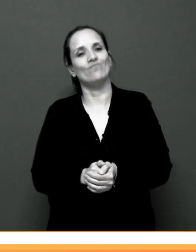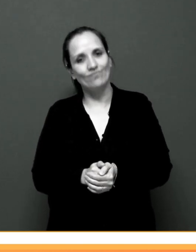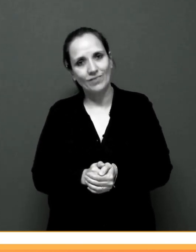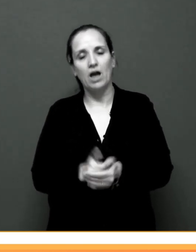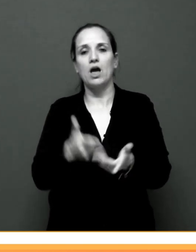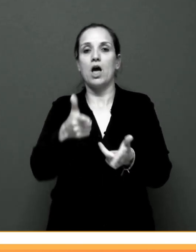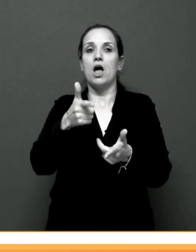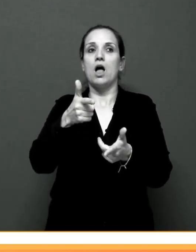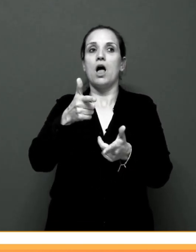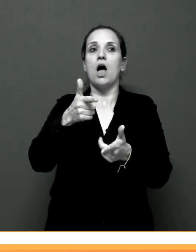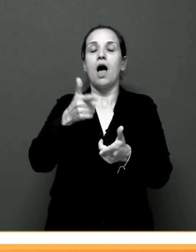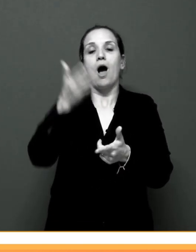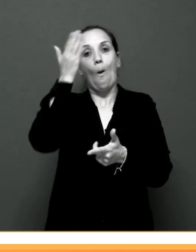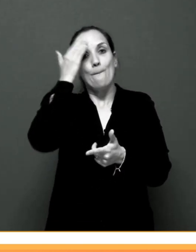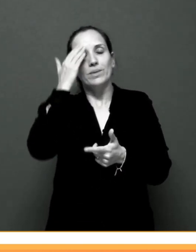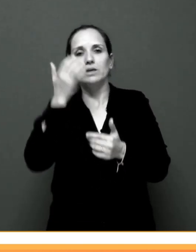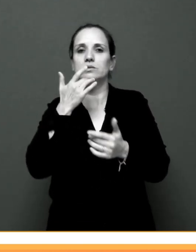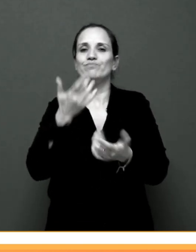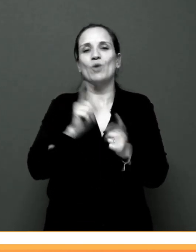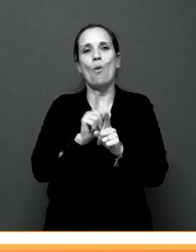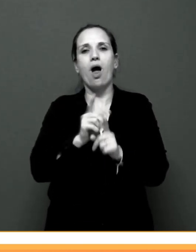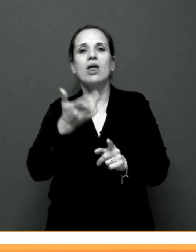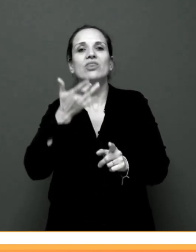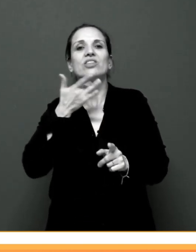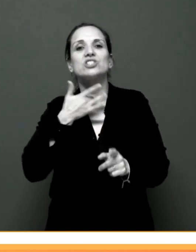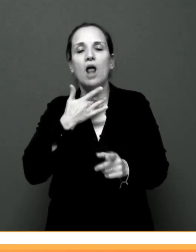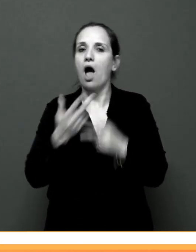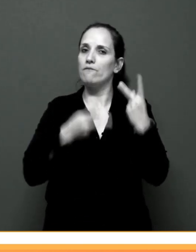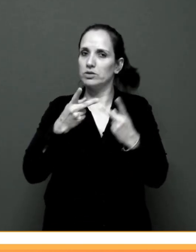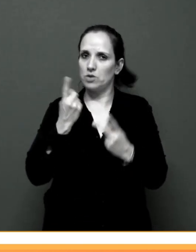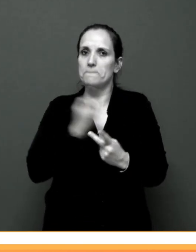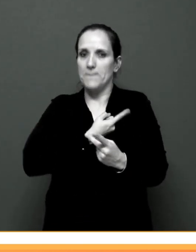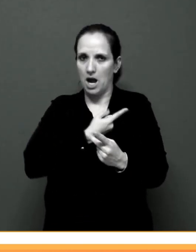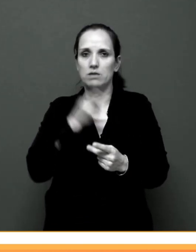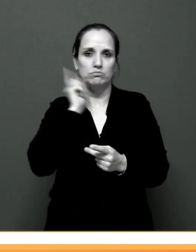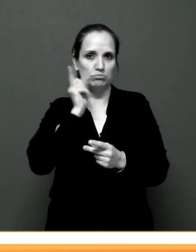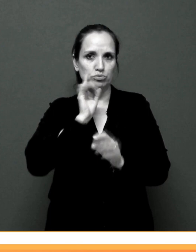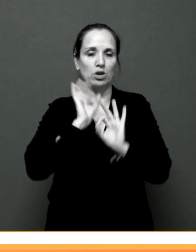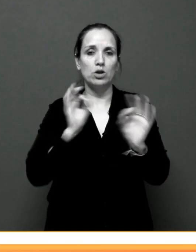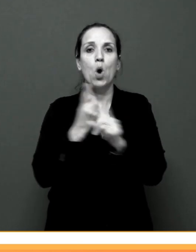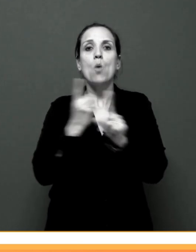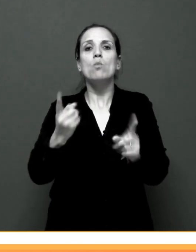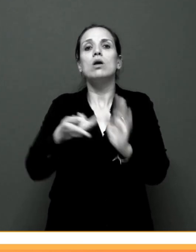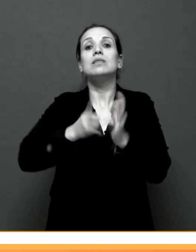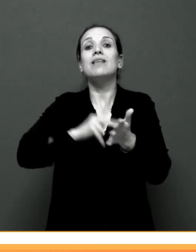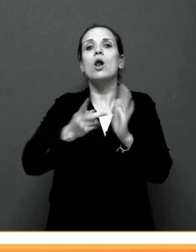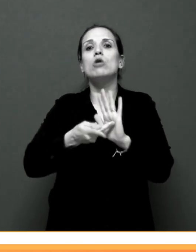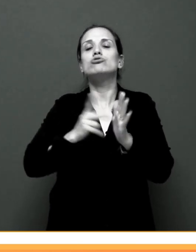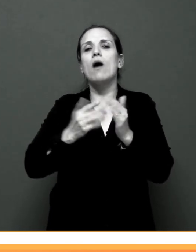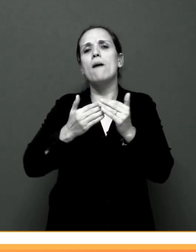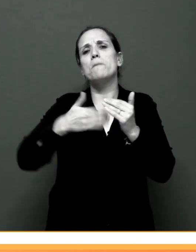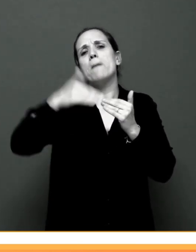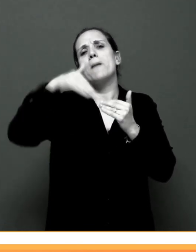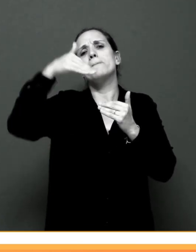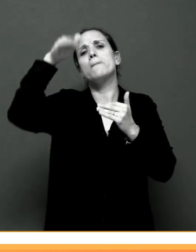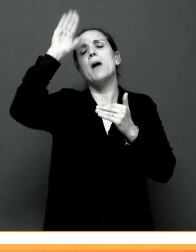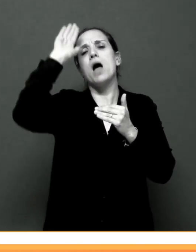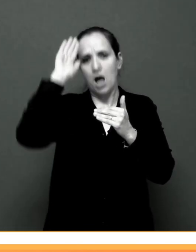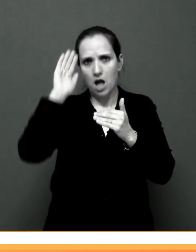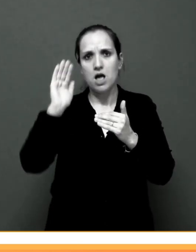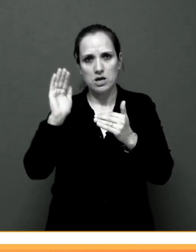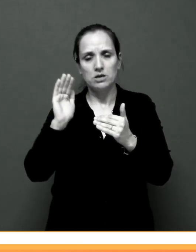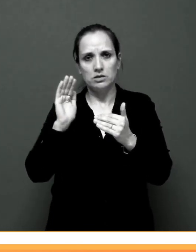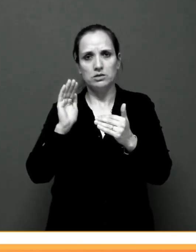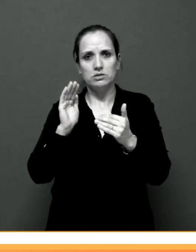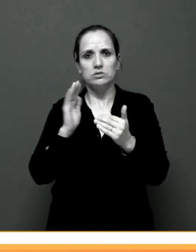digitais, é necessária a sua avaliação, porque as tecnologias digitais vão muito mais além do